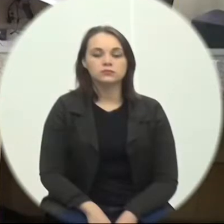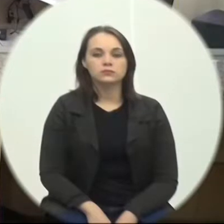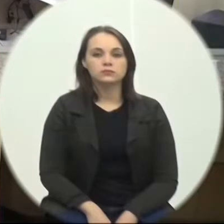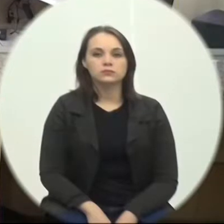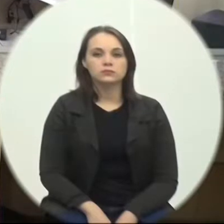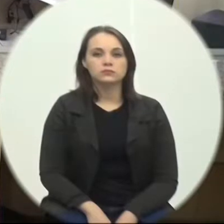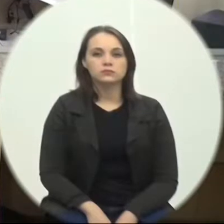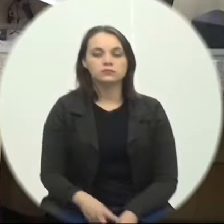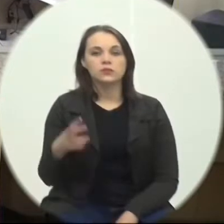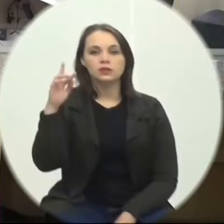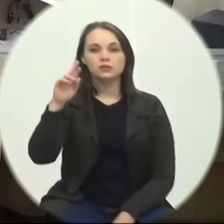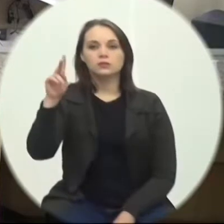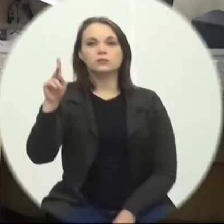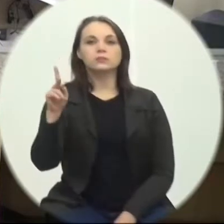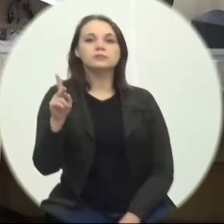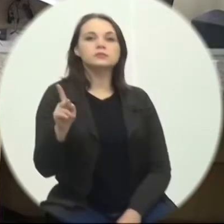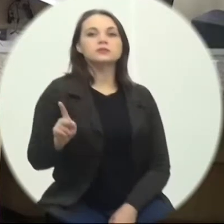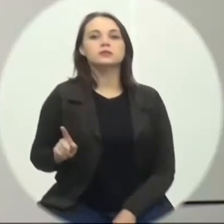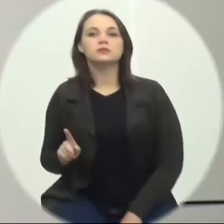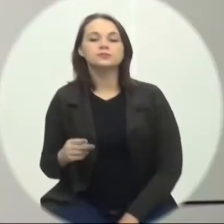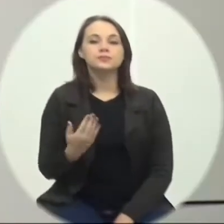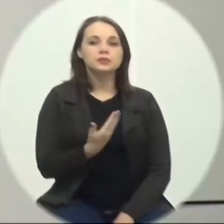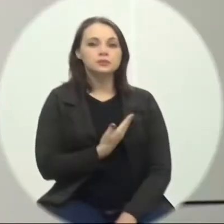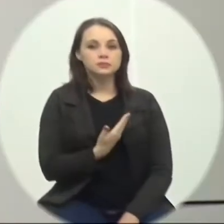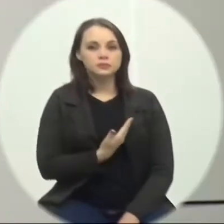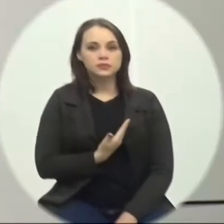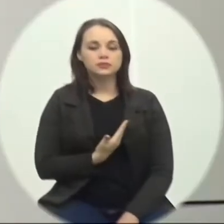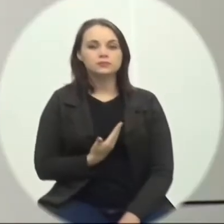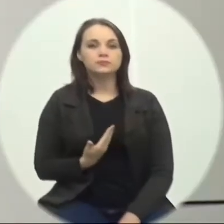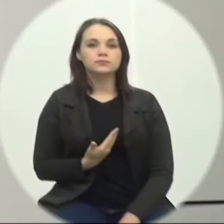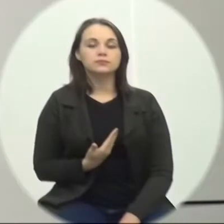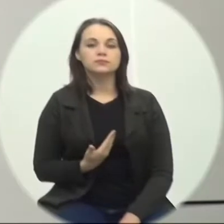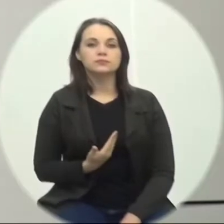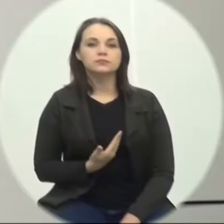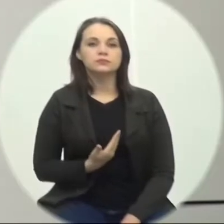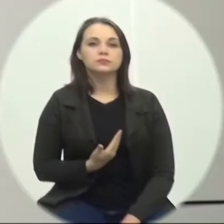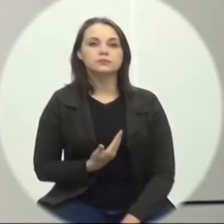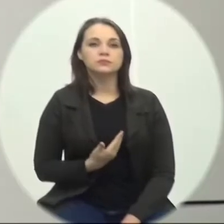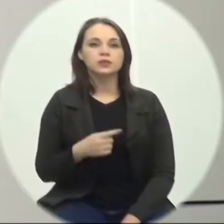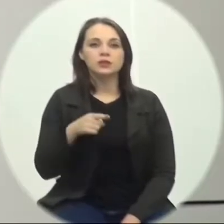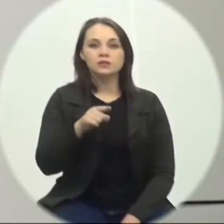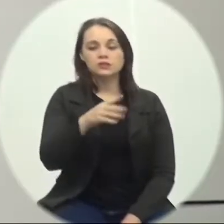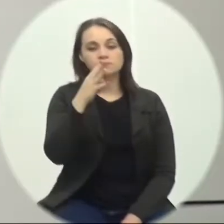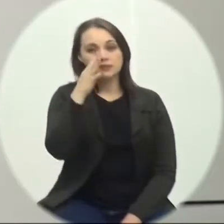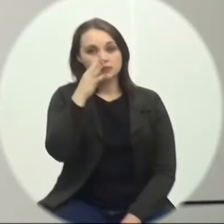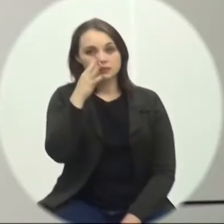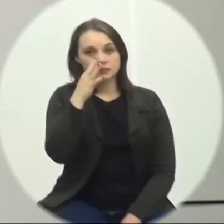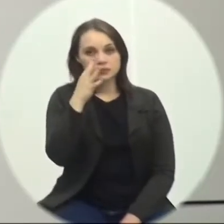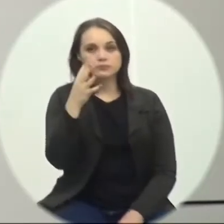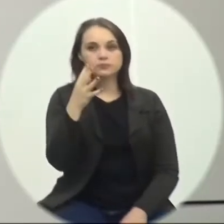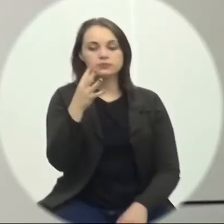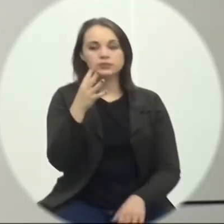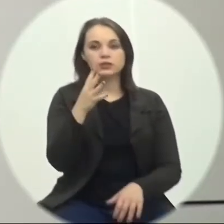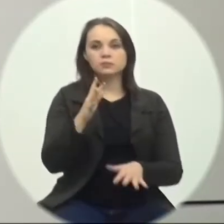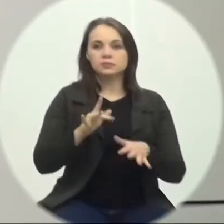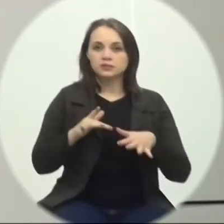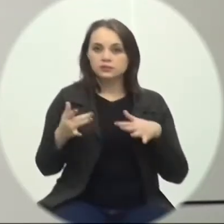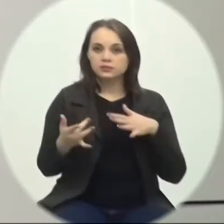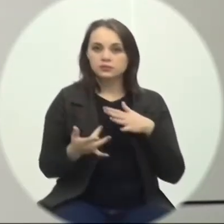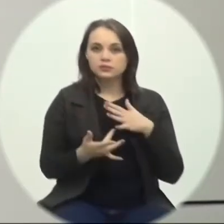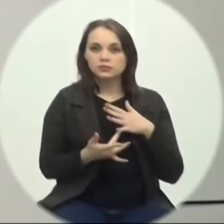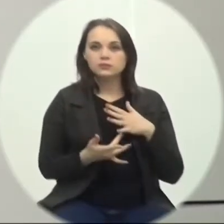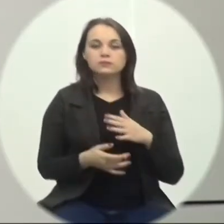Seu presidente, colegas e você que está nos acompanhando pela rede social,